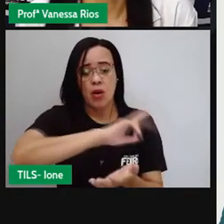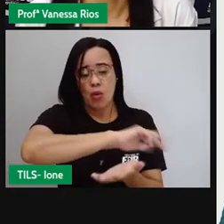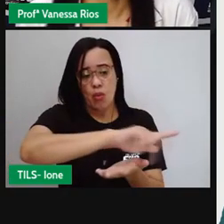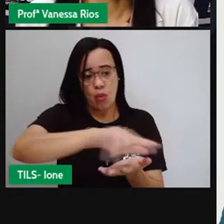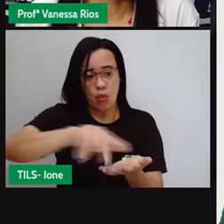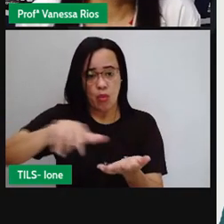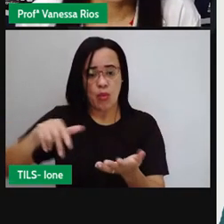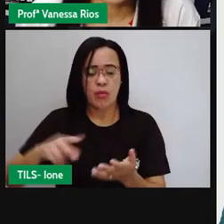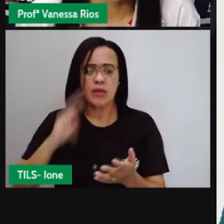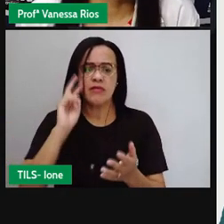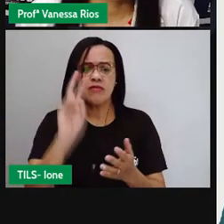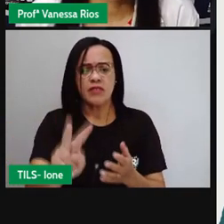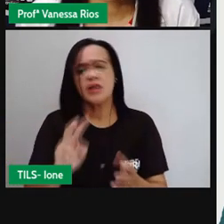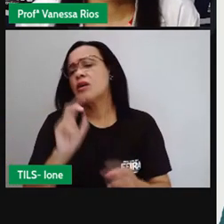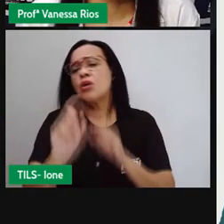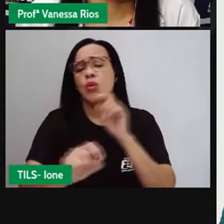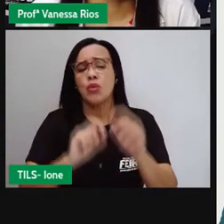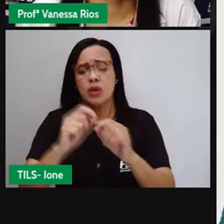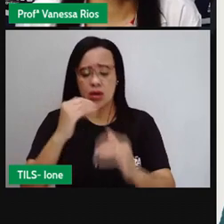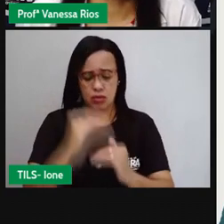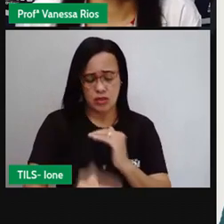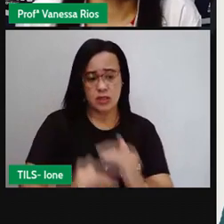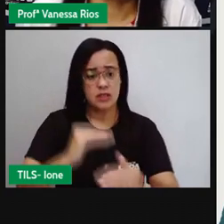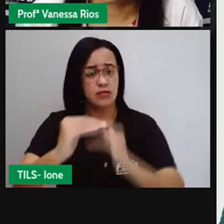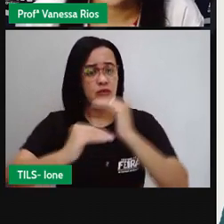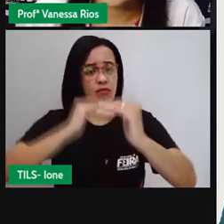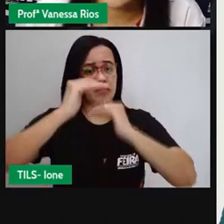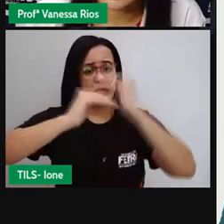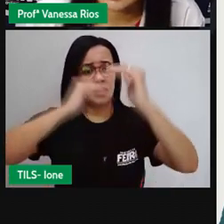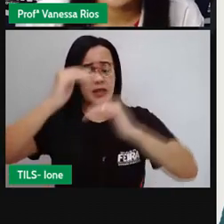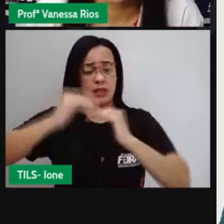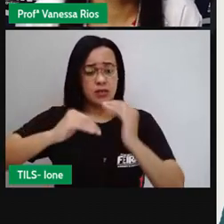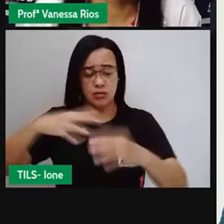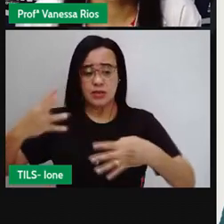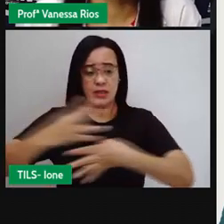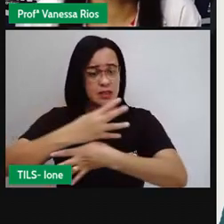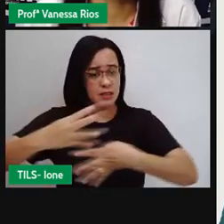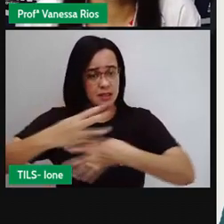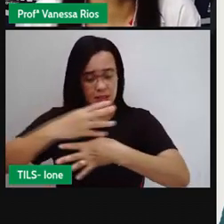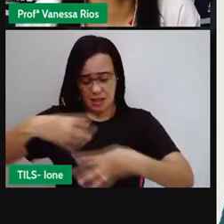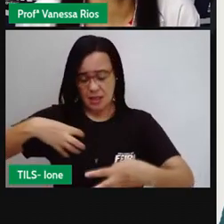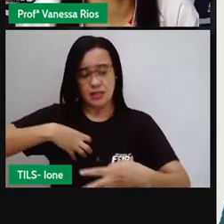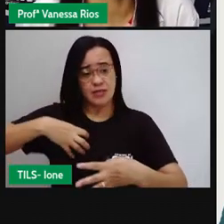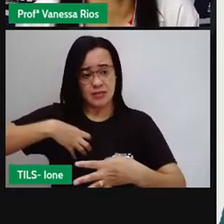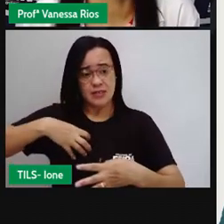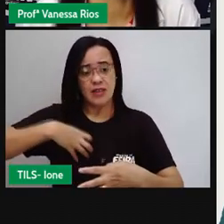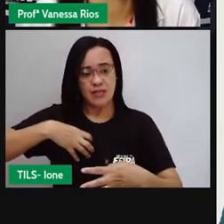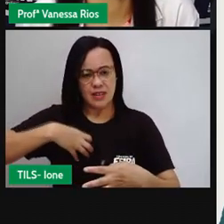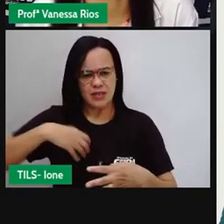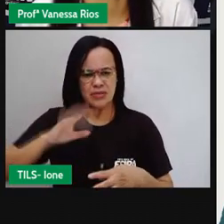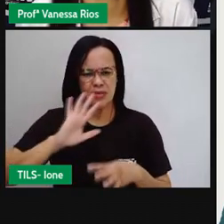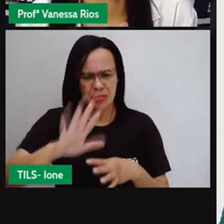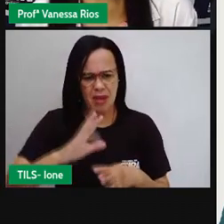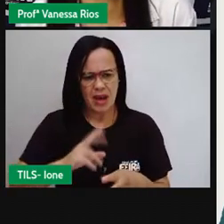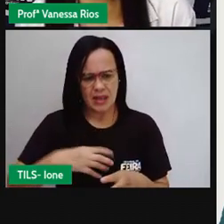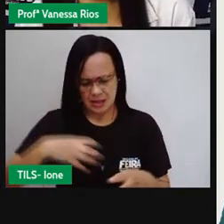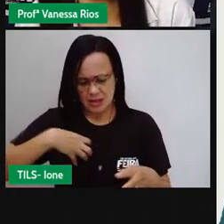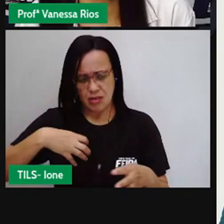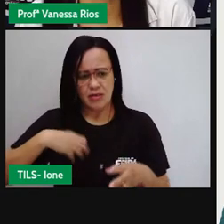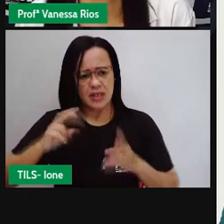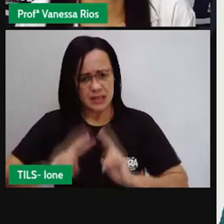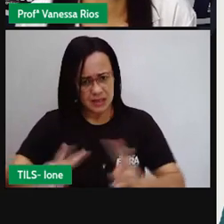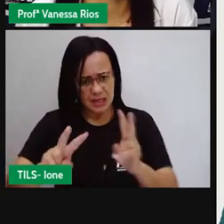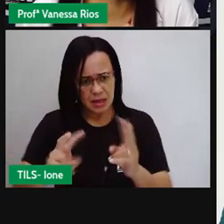desenvolvimento também. Mas será que essa cidade sempre foi assim, não é? De onde ela começou, sempre existiram esses